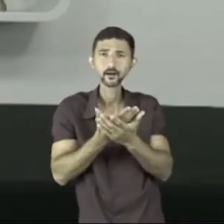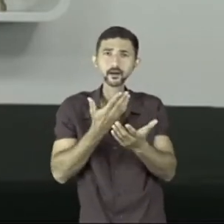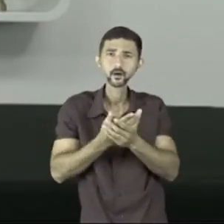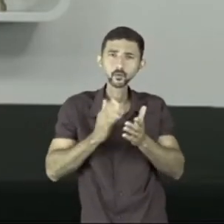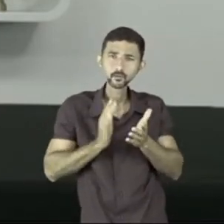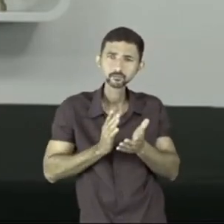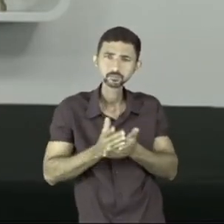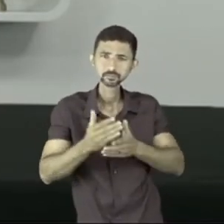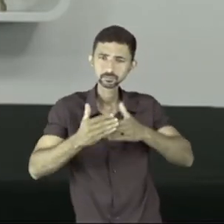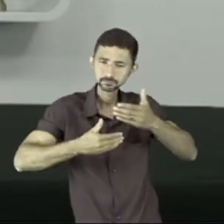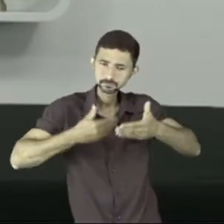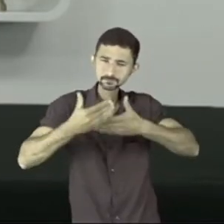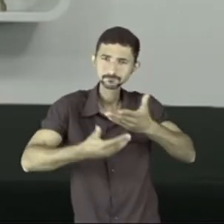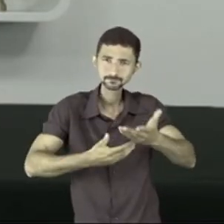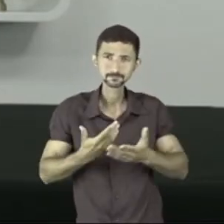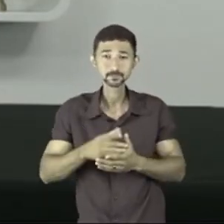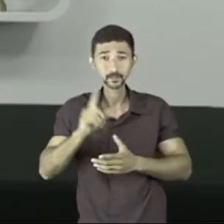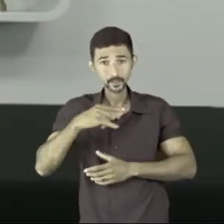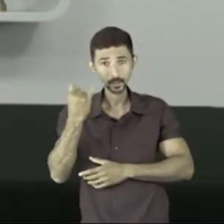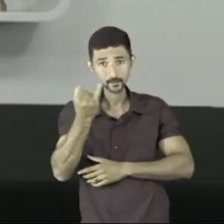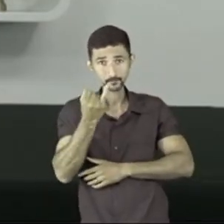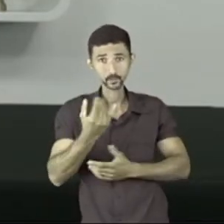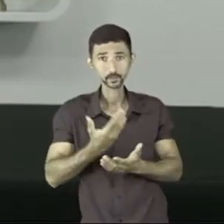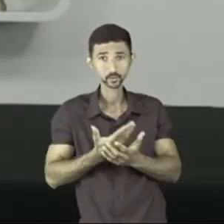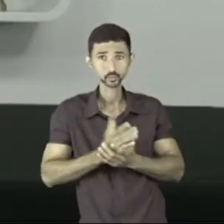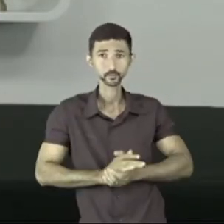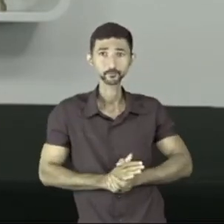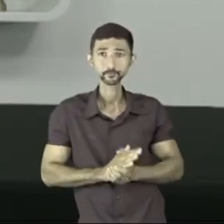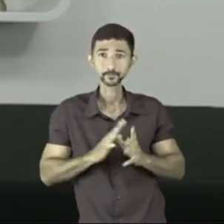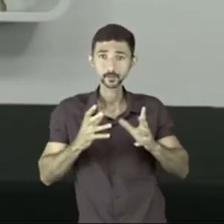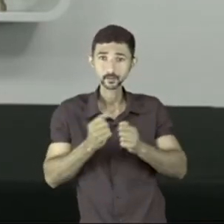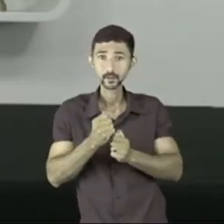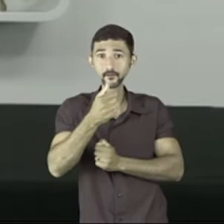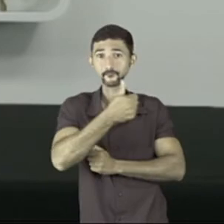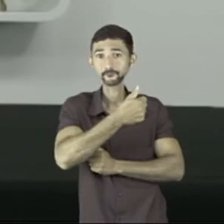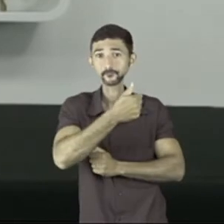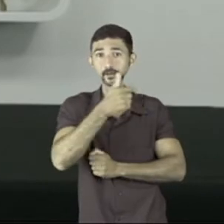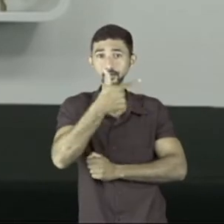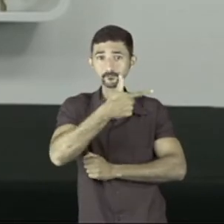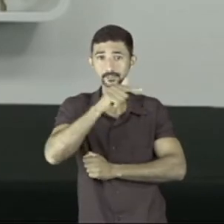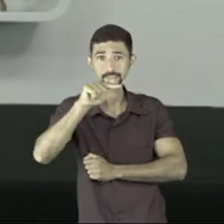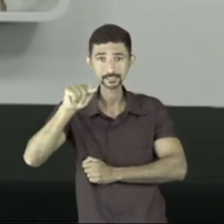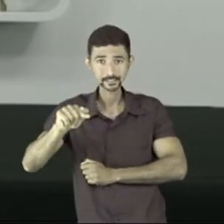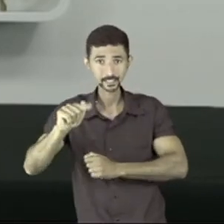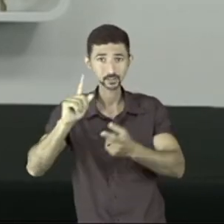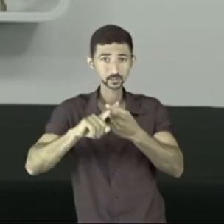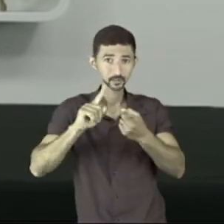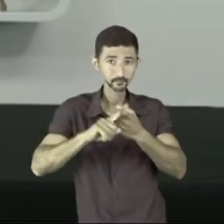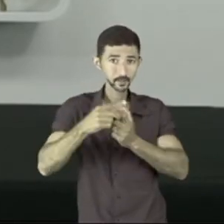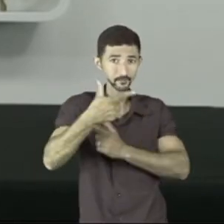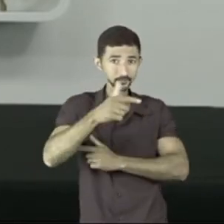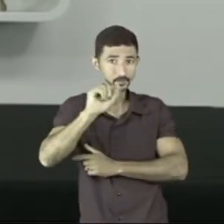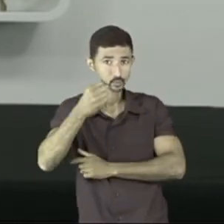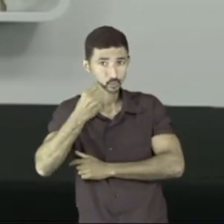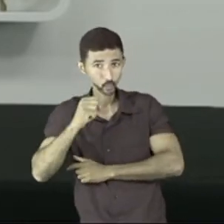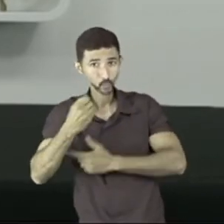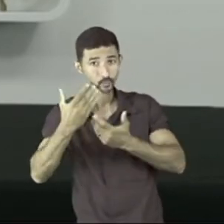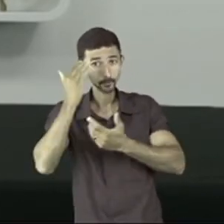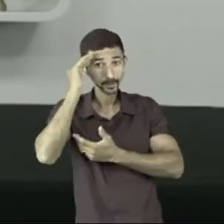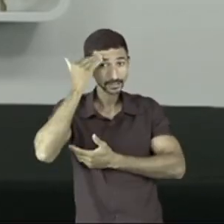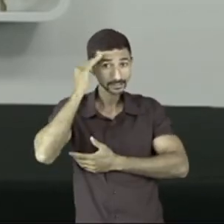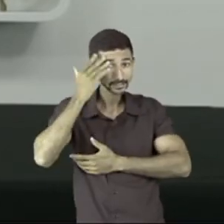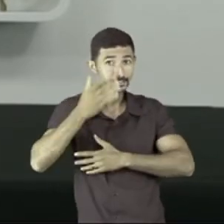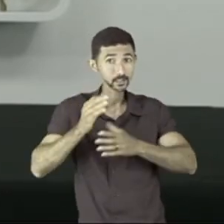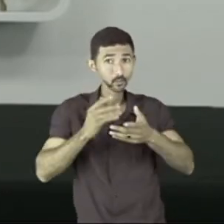sequenciais. Então é muito importante que você assista a 27 e a 28 para você entender direitinho